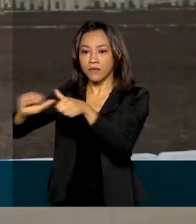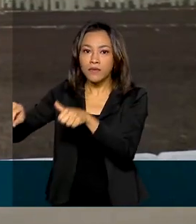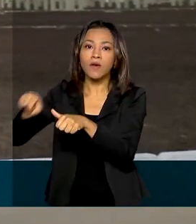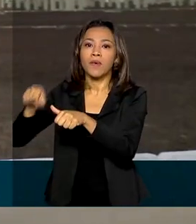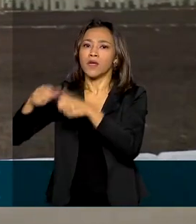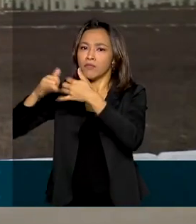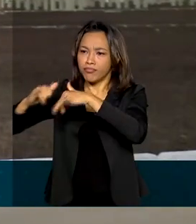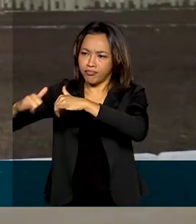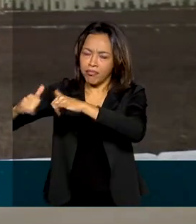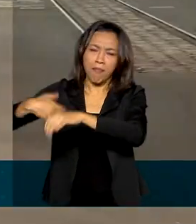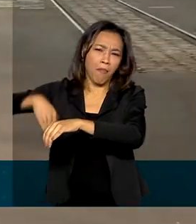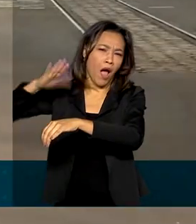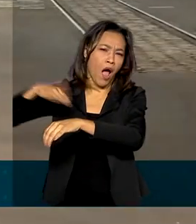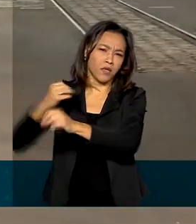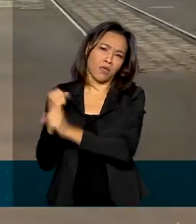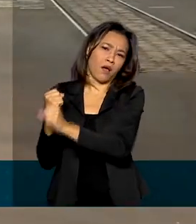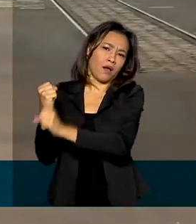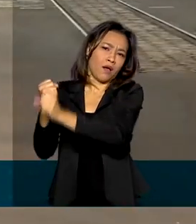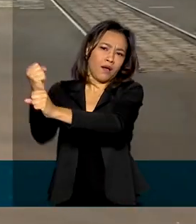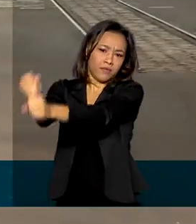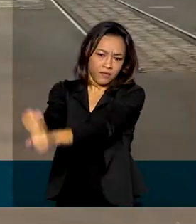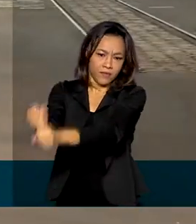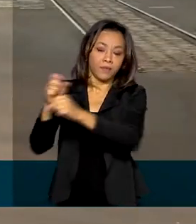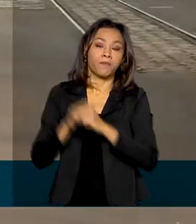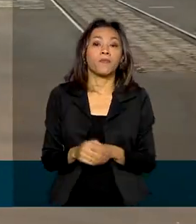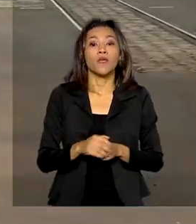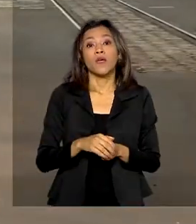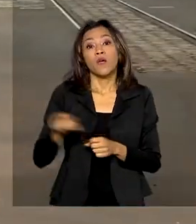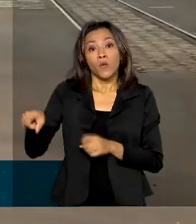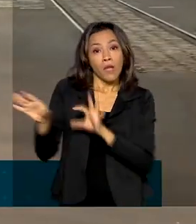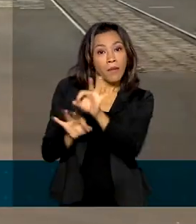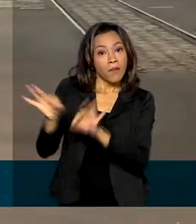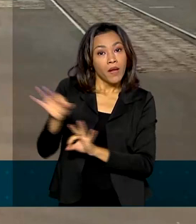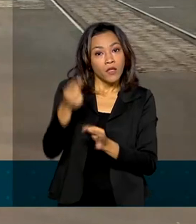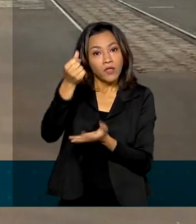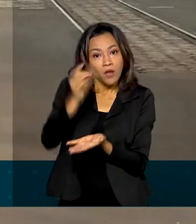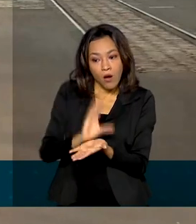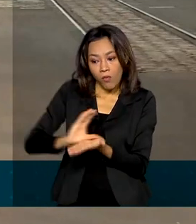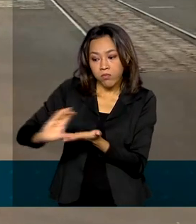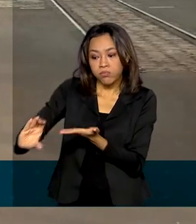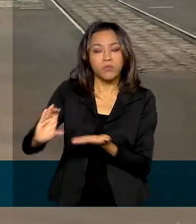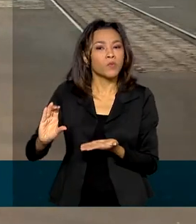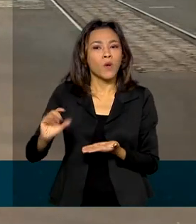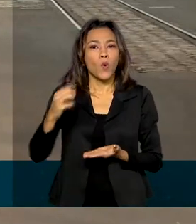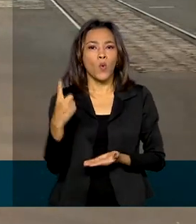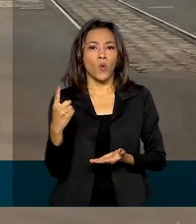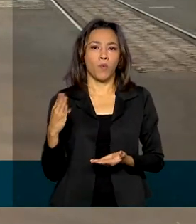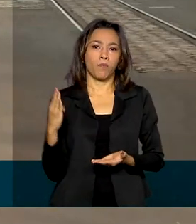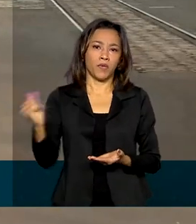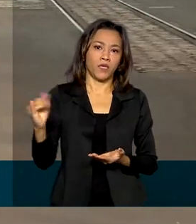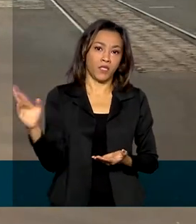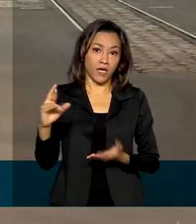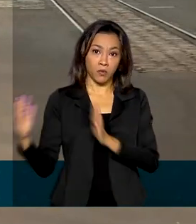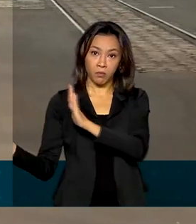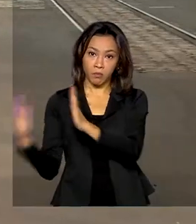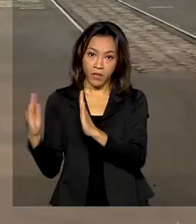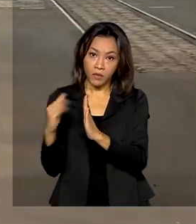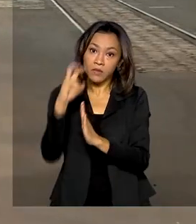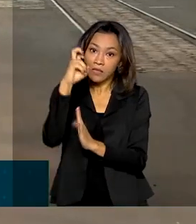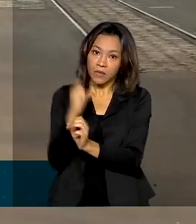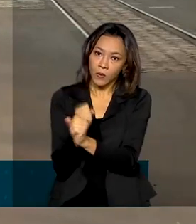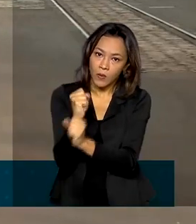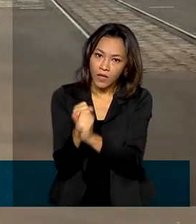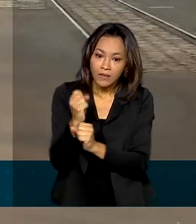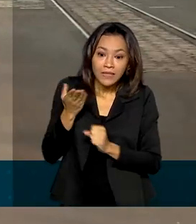mais muitos anos. Os investimentos previstos para Furnas vão somar R 1 bilhão em cinco anos. Eles